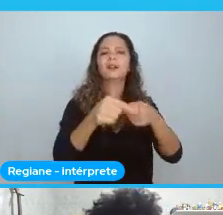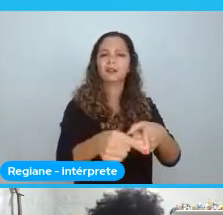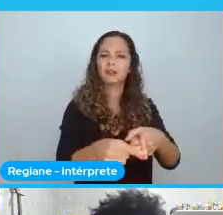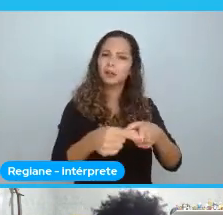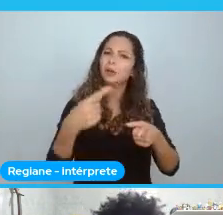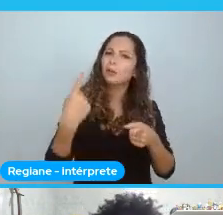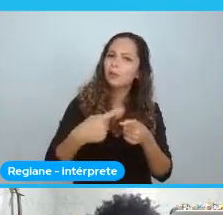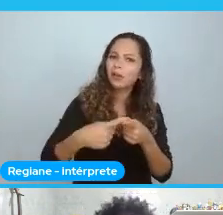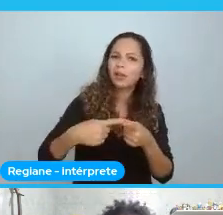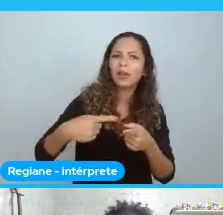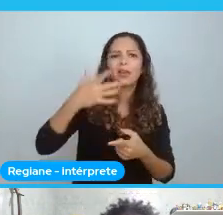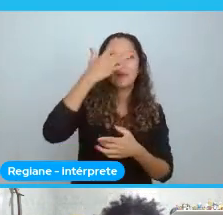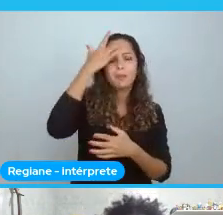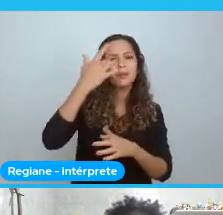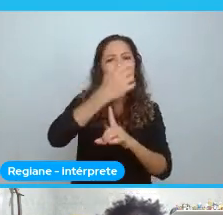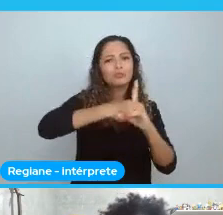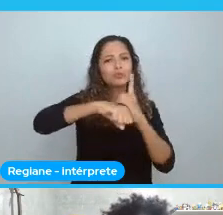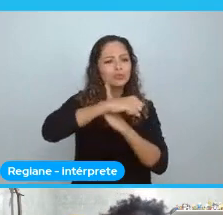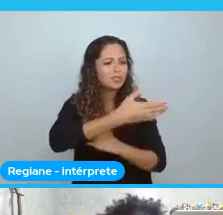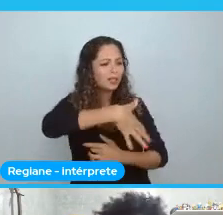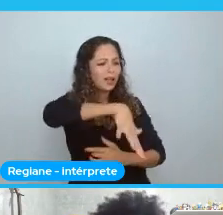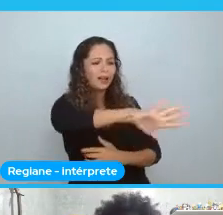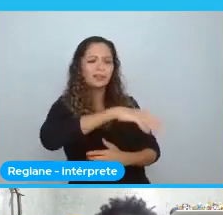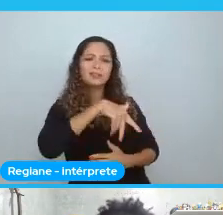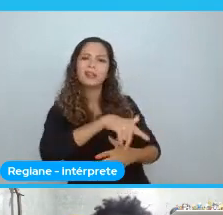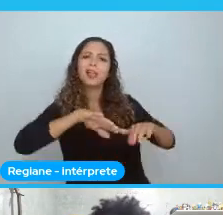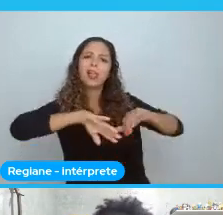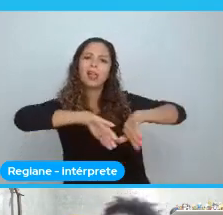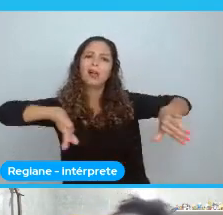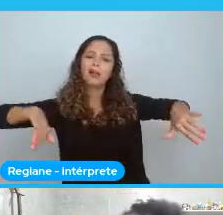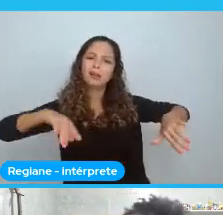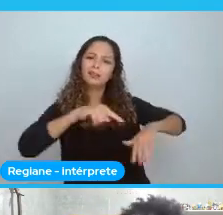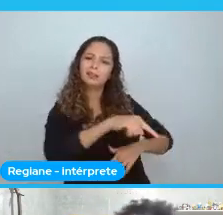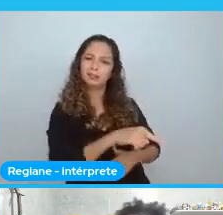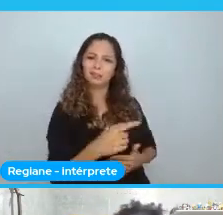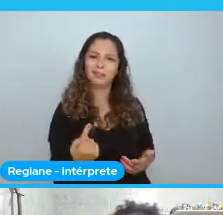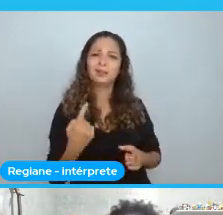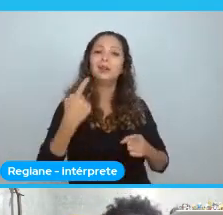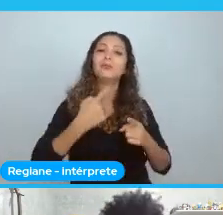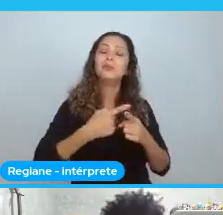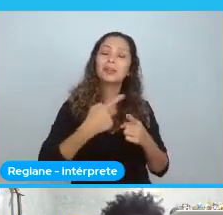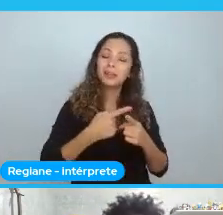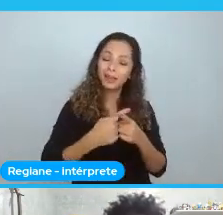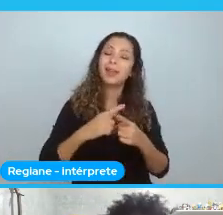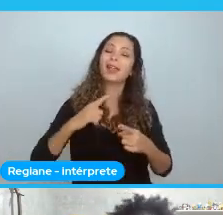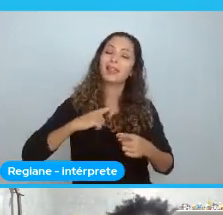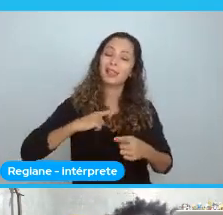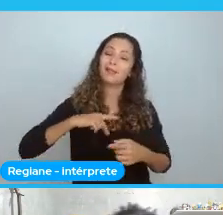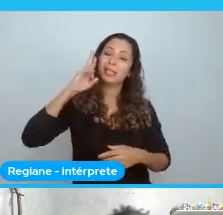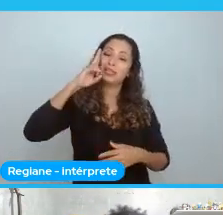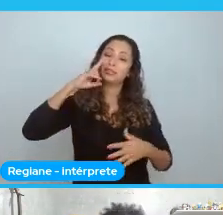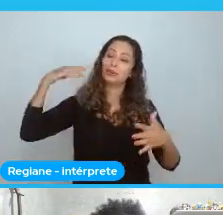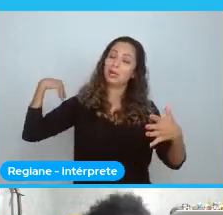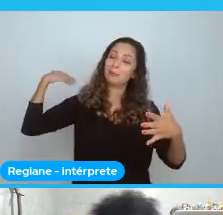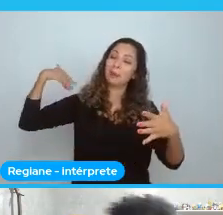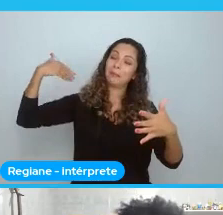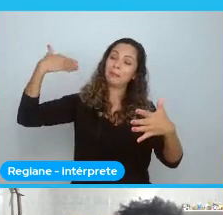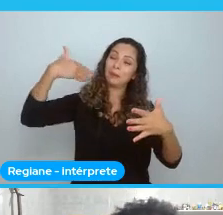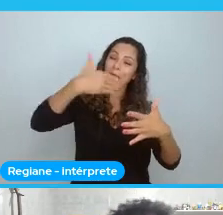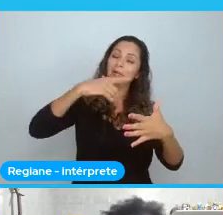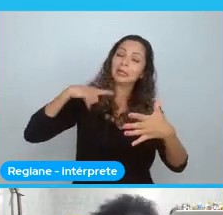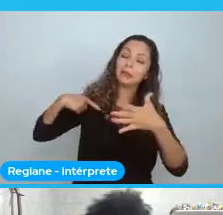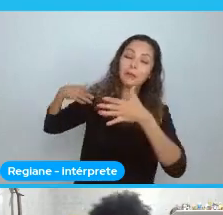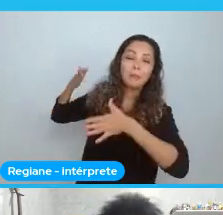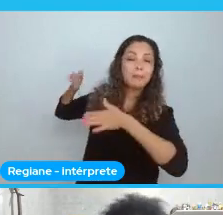determinadas pessoas da sociedade. É justamente porque. Em algum momento da sociedade. Alguém entendeu que. Essas